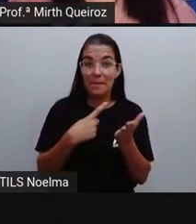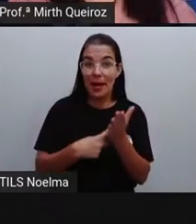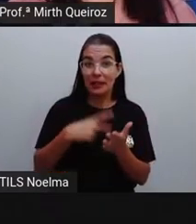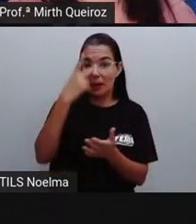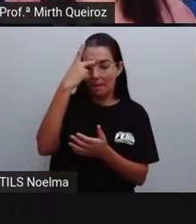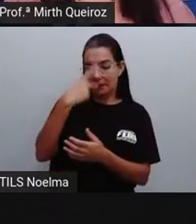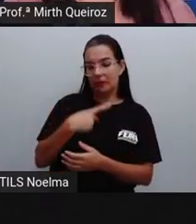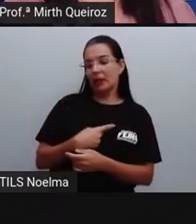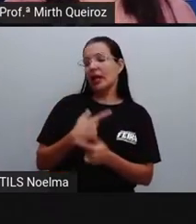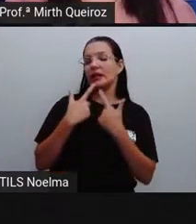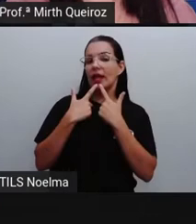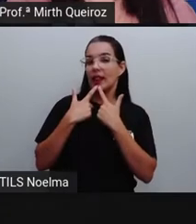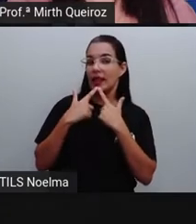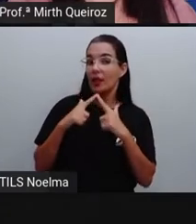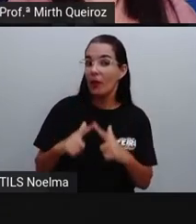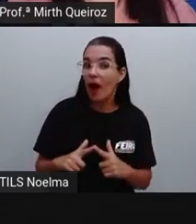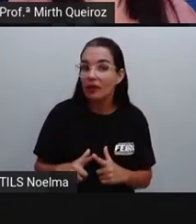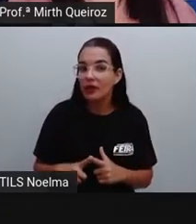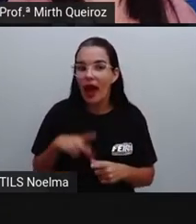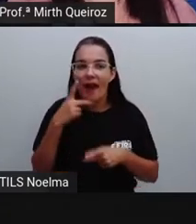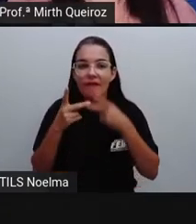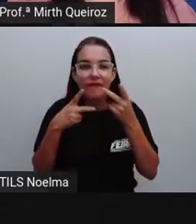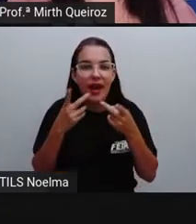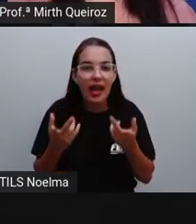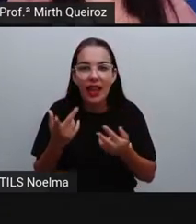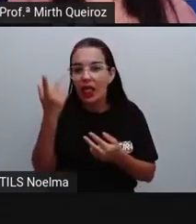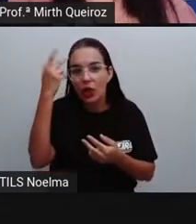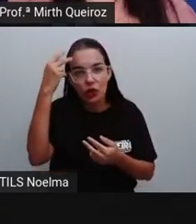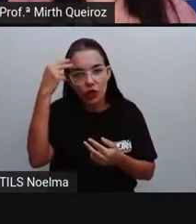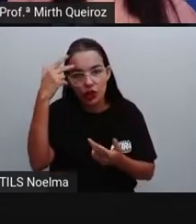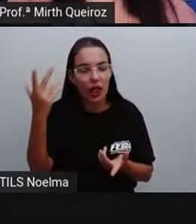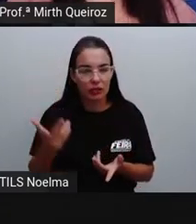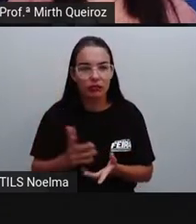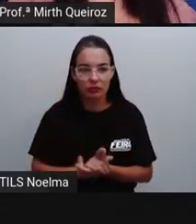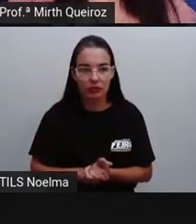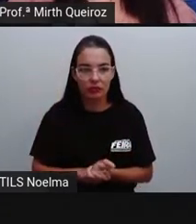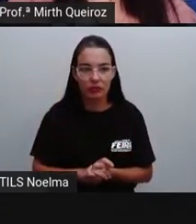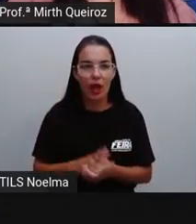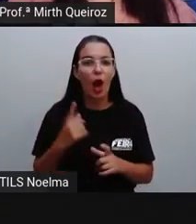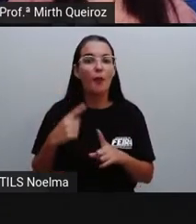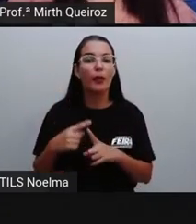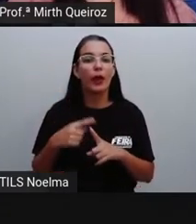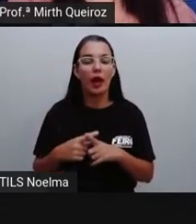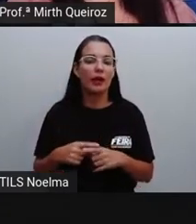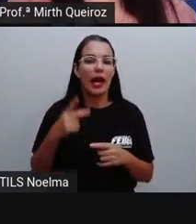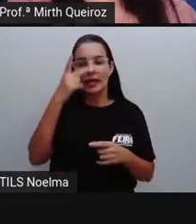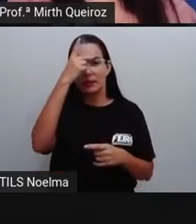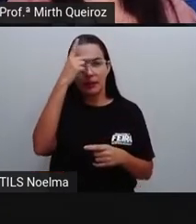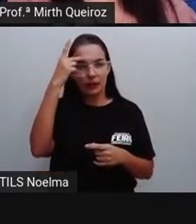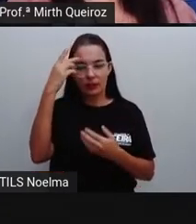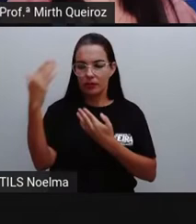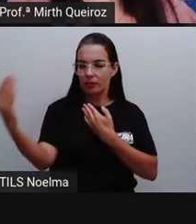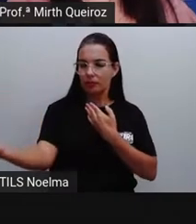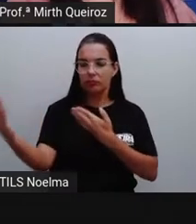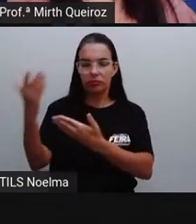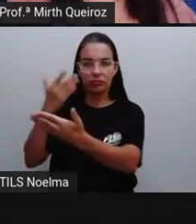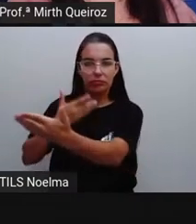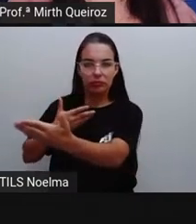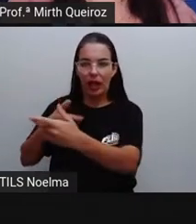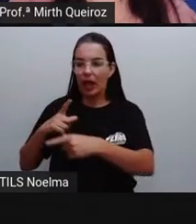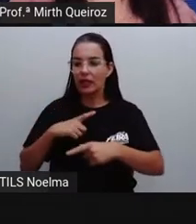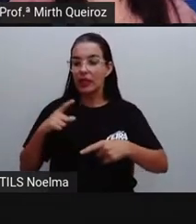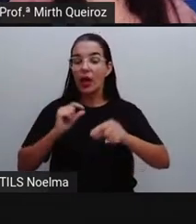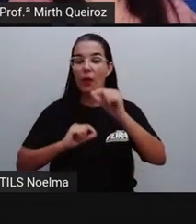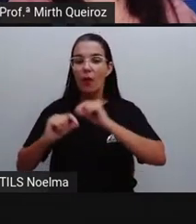pessoalidade na linguagem, até porque os interlocutores aí, eles apresentam